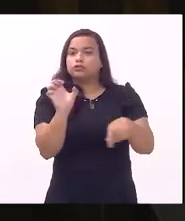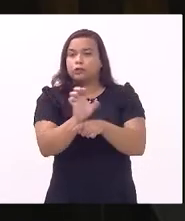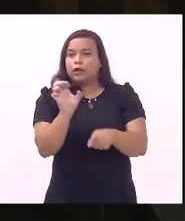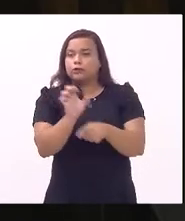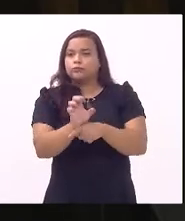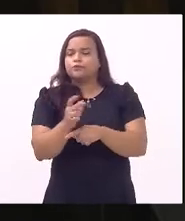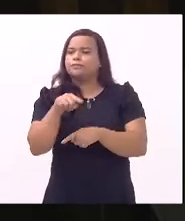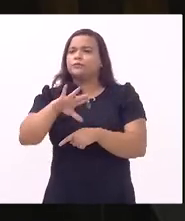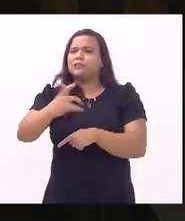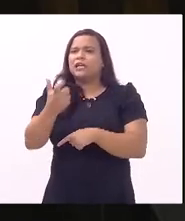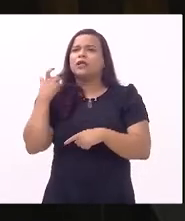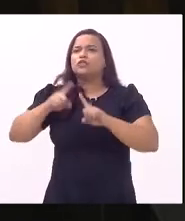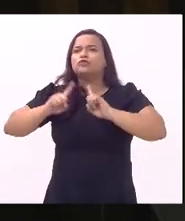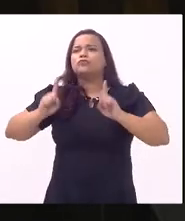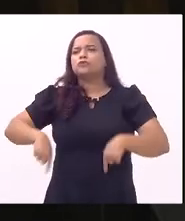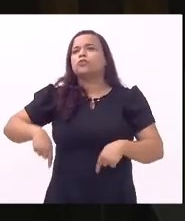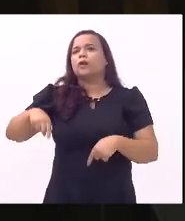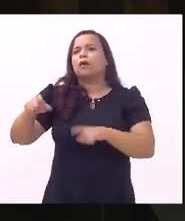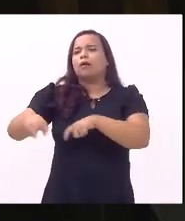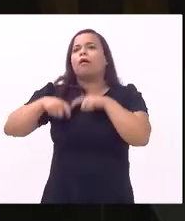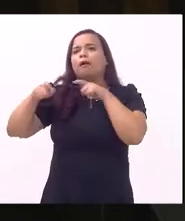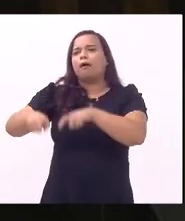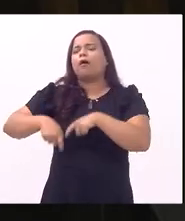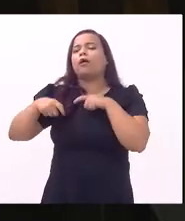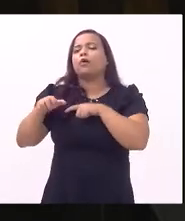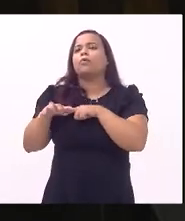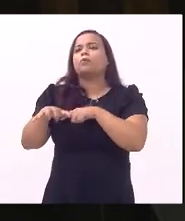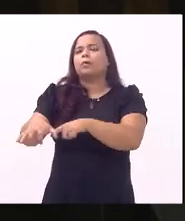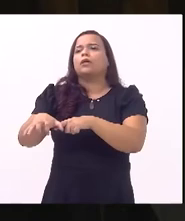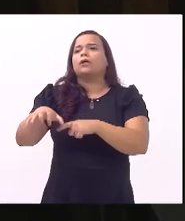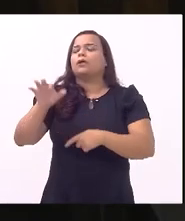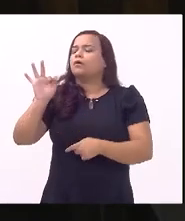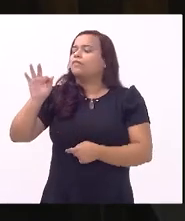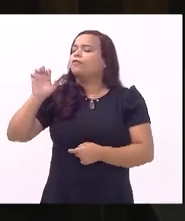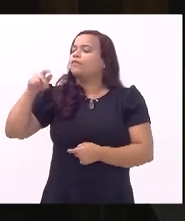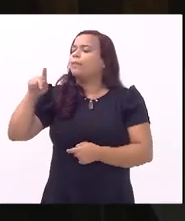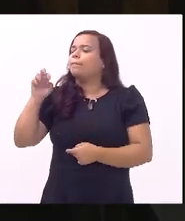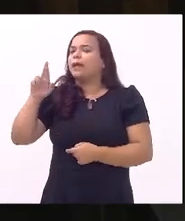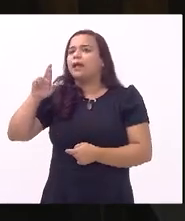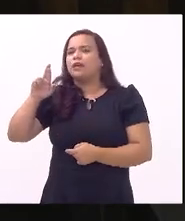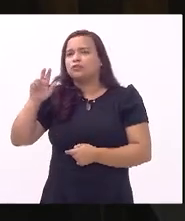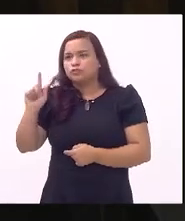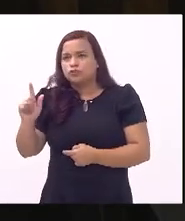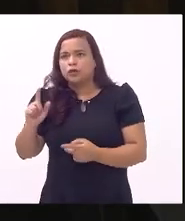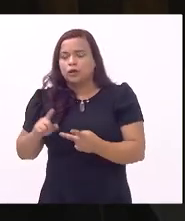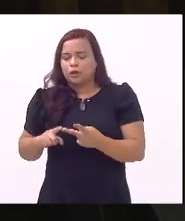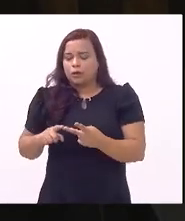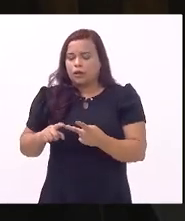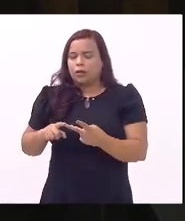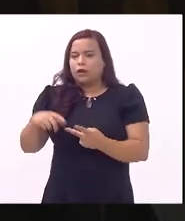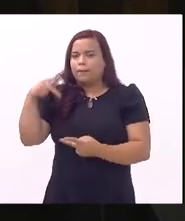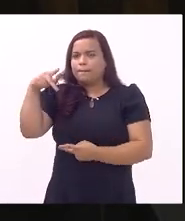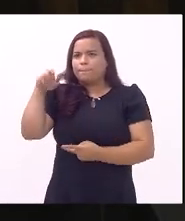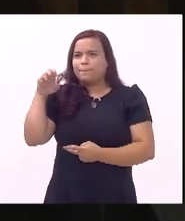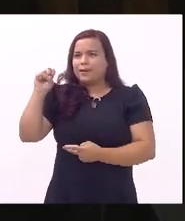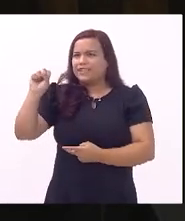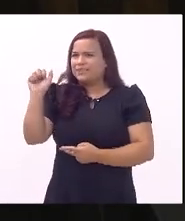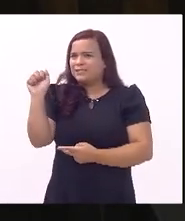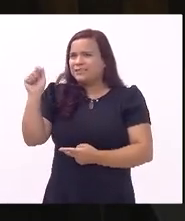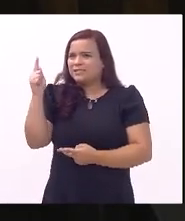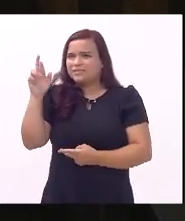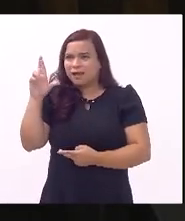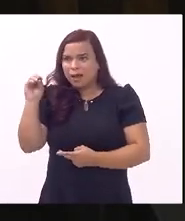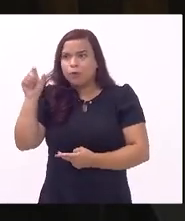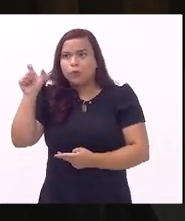da empresa de agropecuária da Fiperg foi funcionária da Pesagro é uma guerreira uma batalhadora tem uma